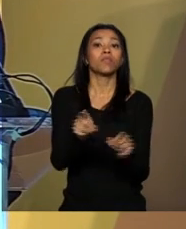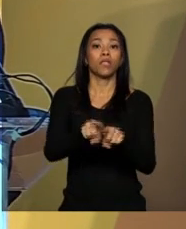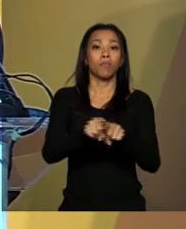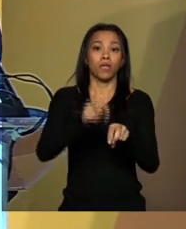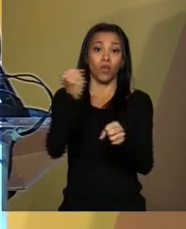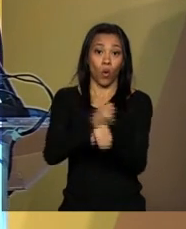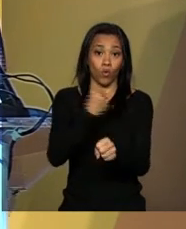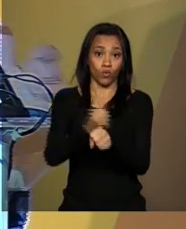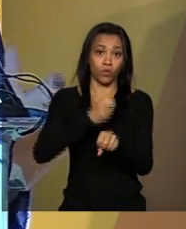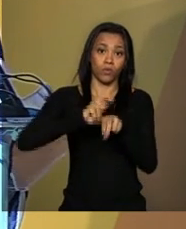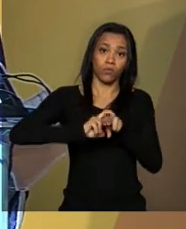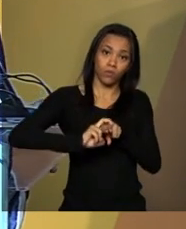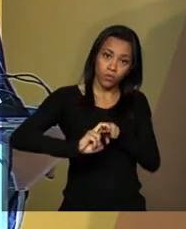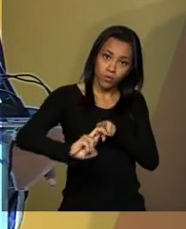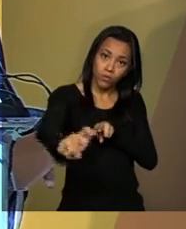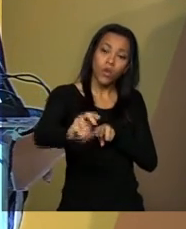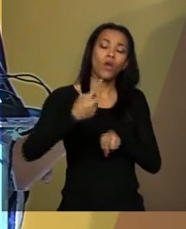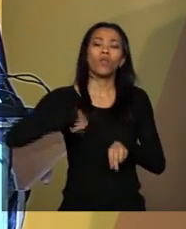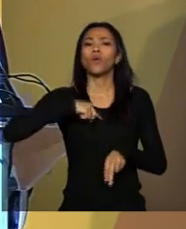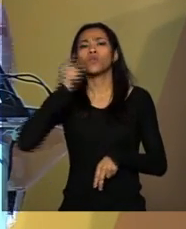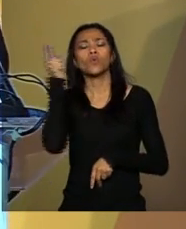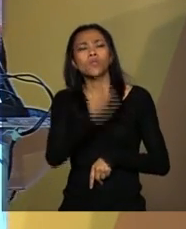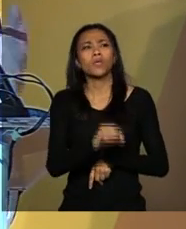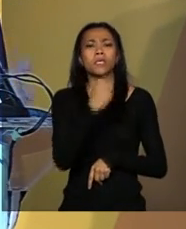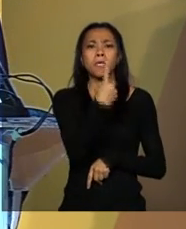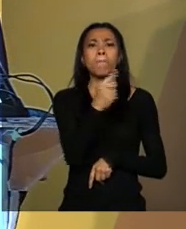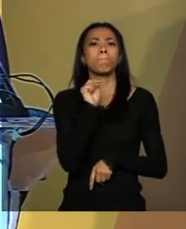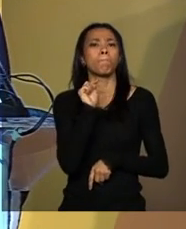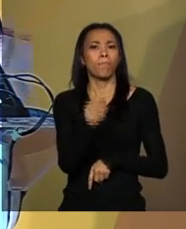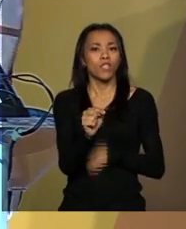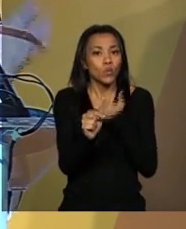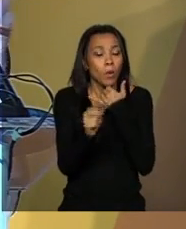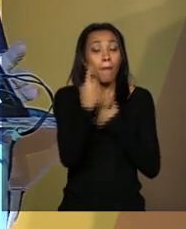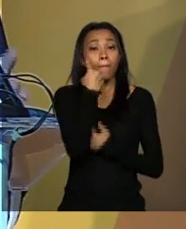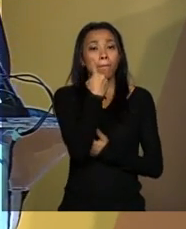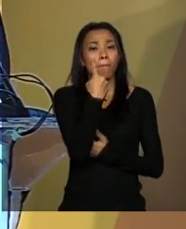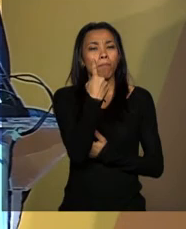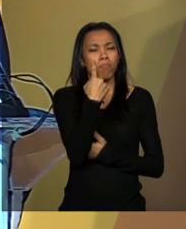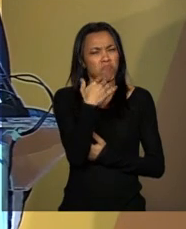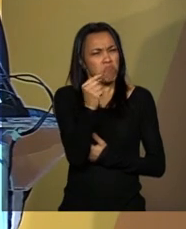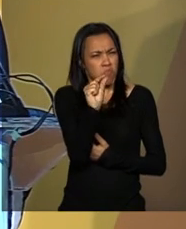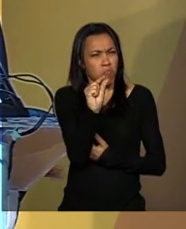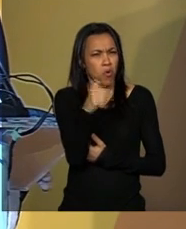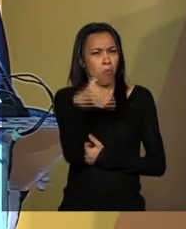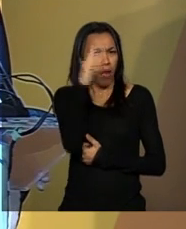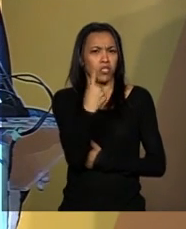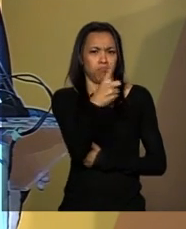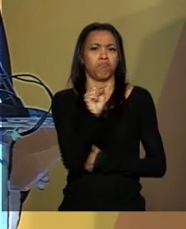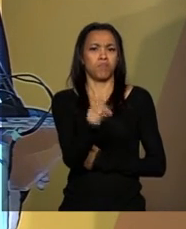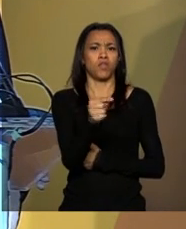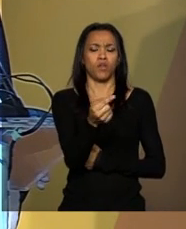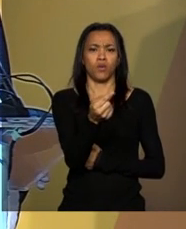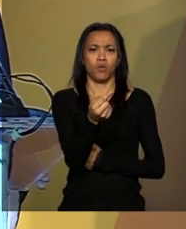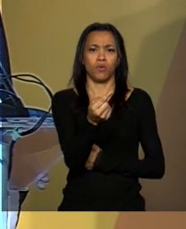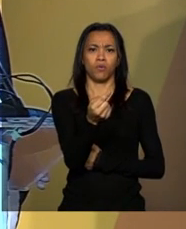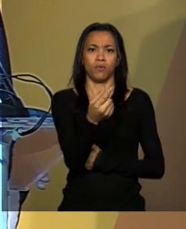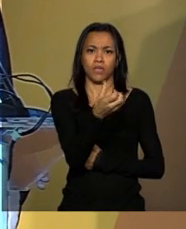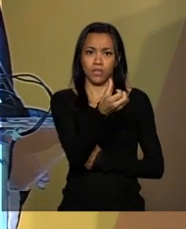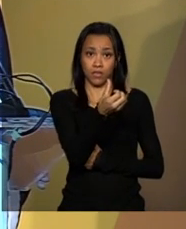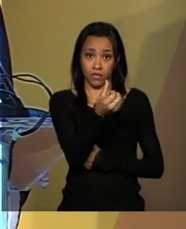em torno de 1.600, 1.100, desculpa, um pouco mais de 1.100. 1.180